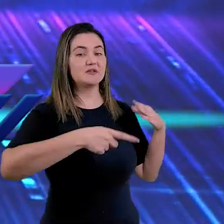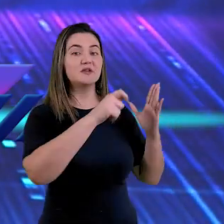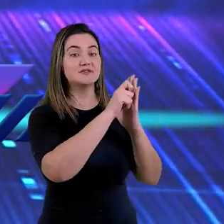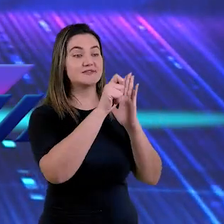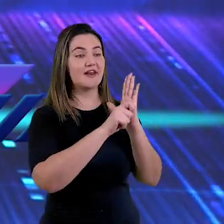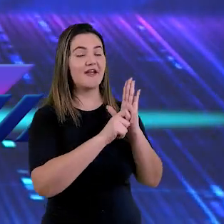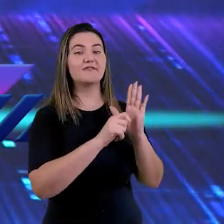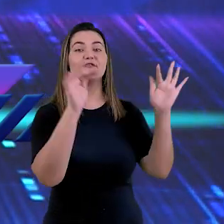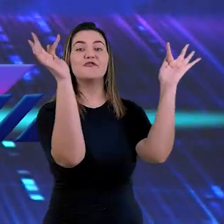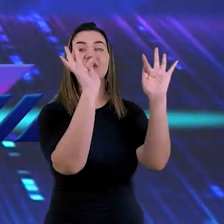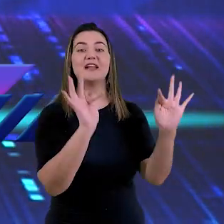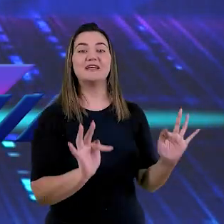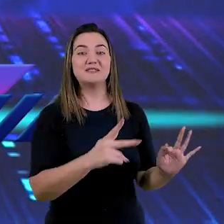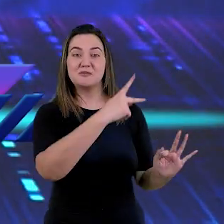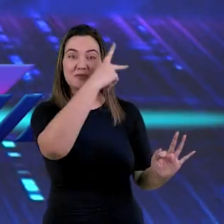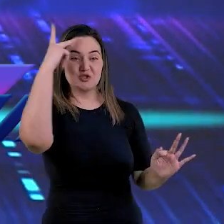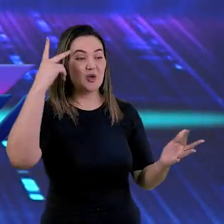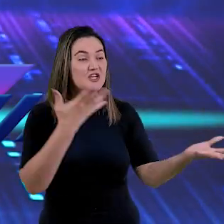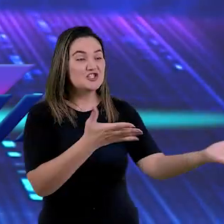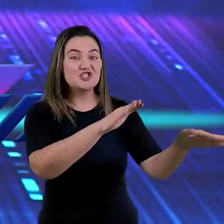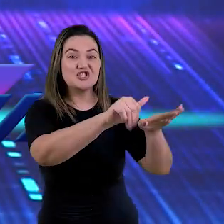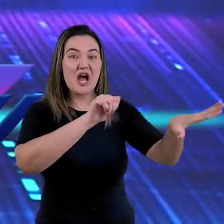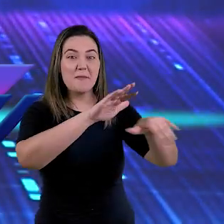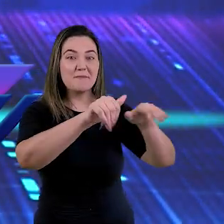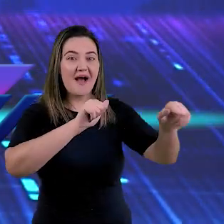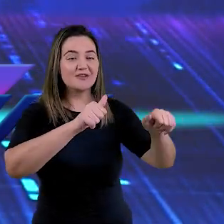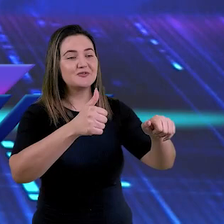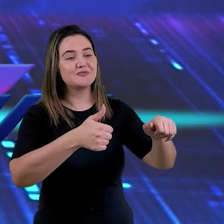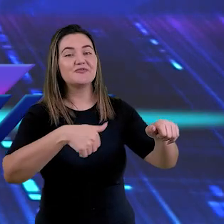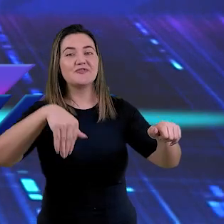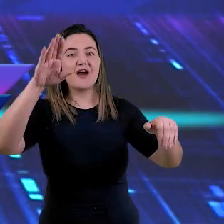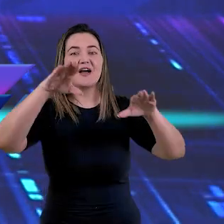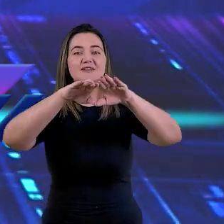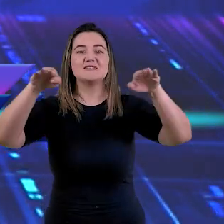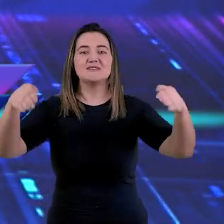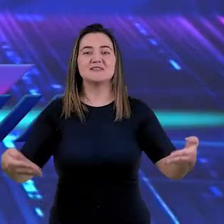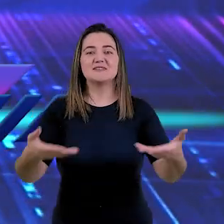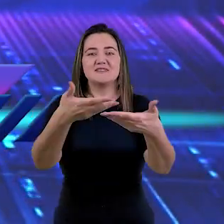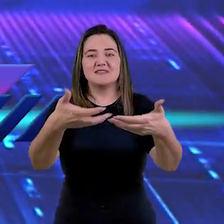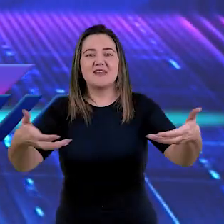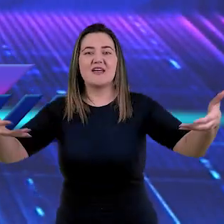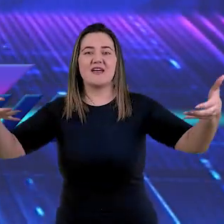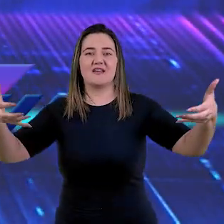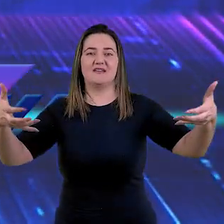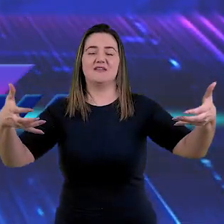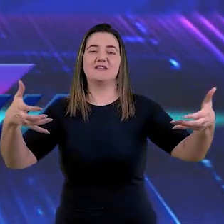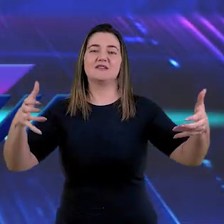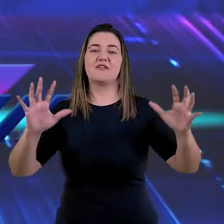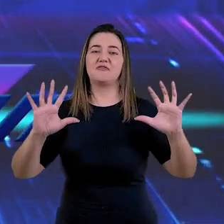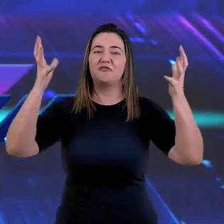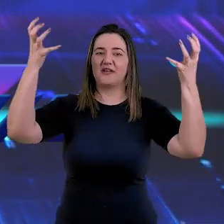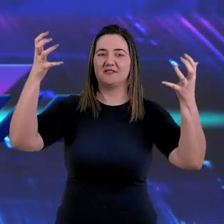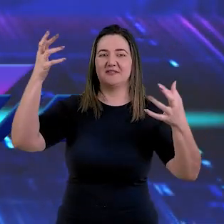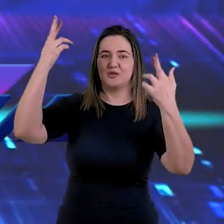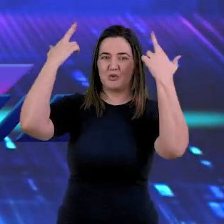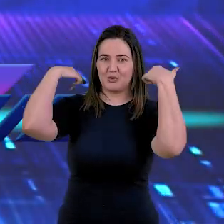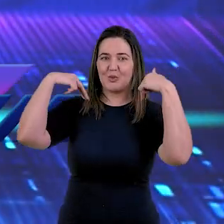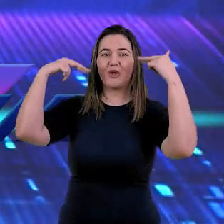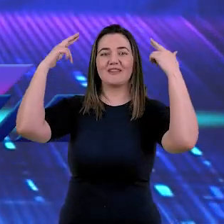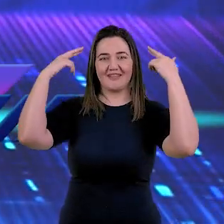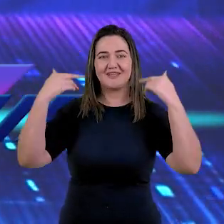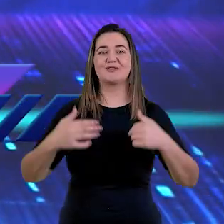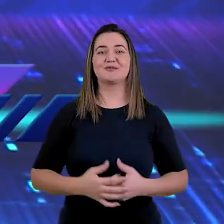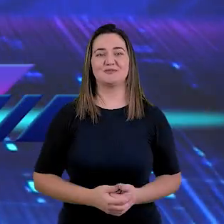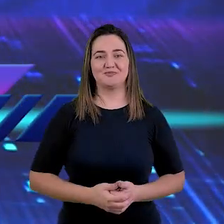bem-aventurados aqueles que são chamados à ceia das bodas do cordeiro. e acrescentou,